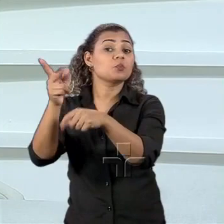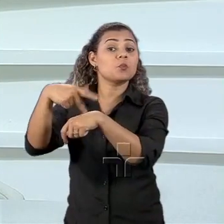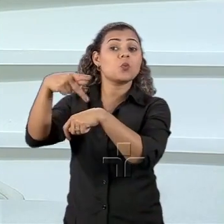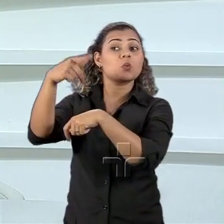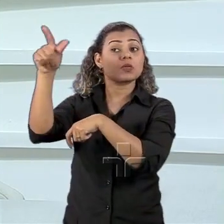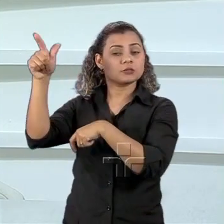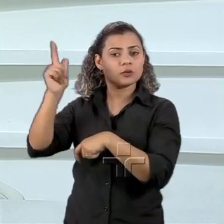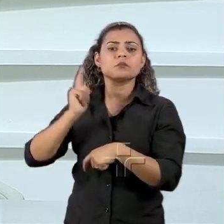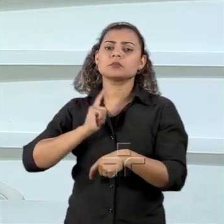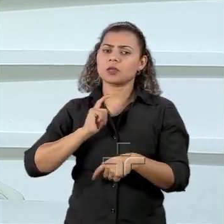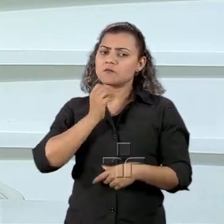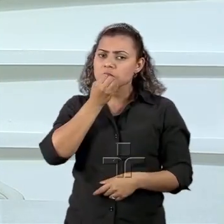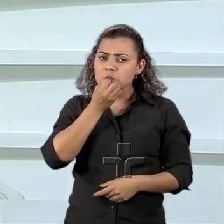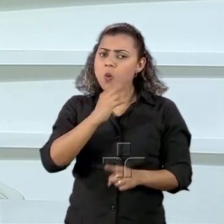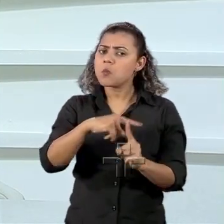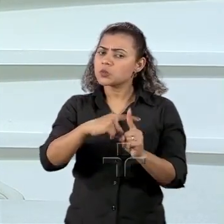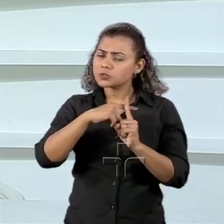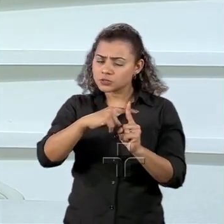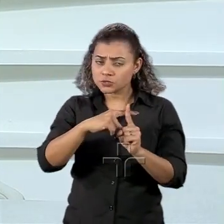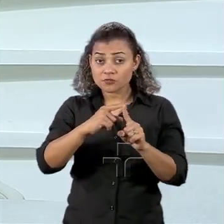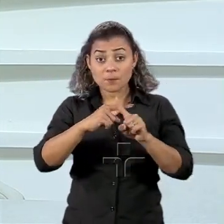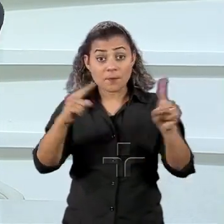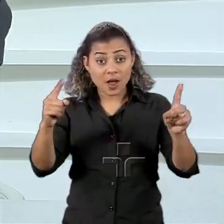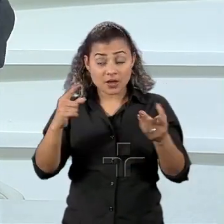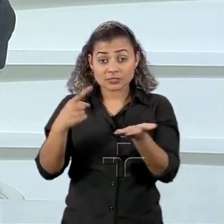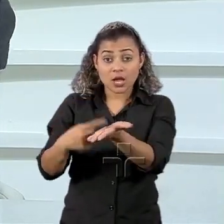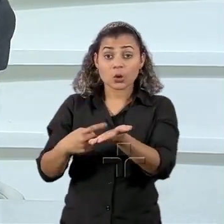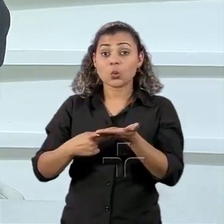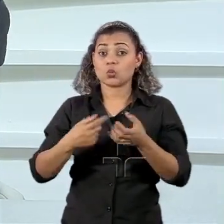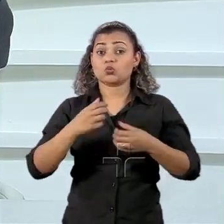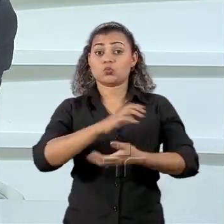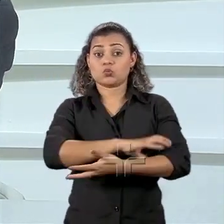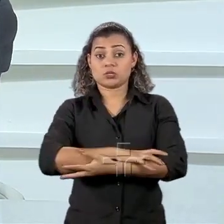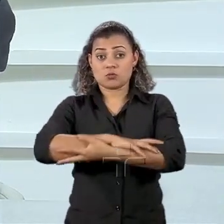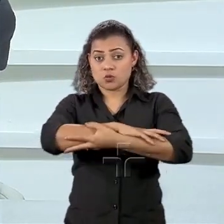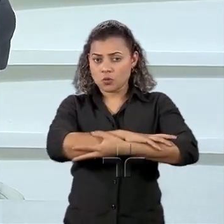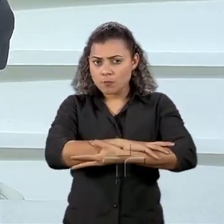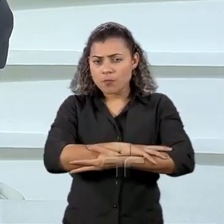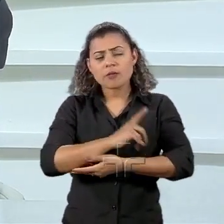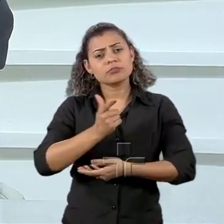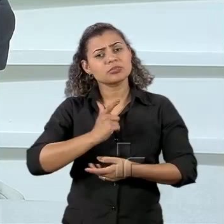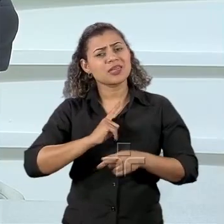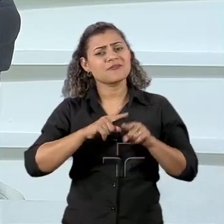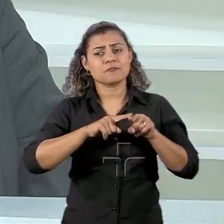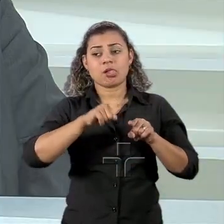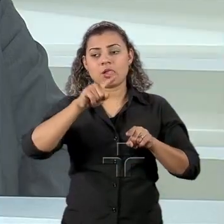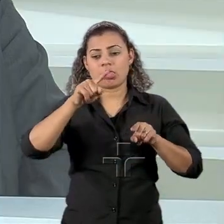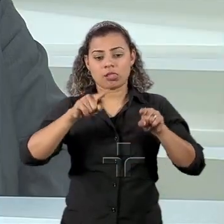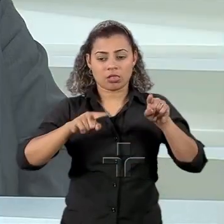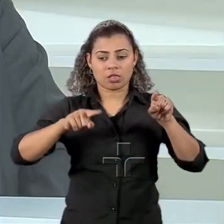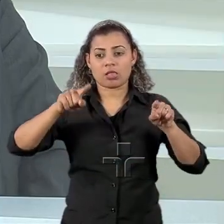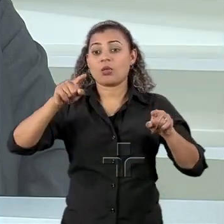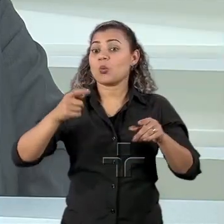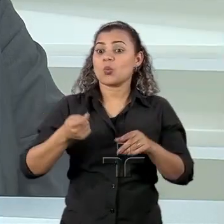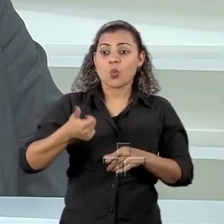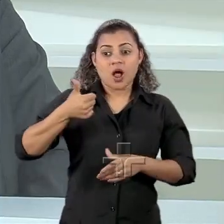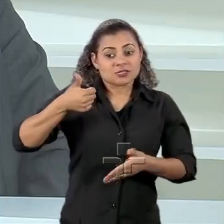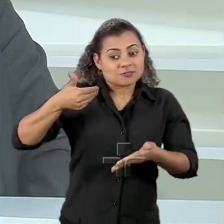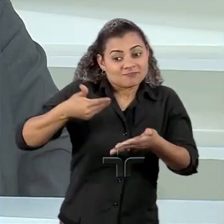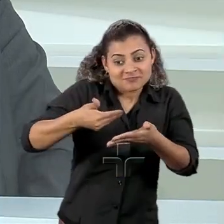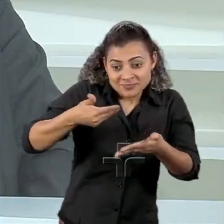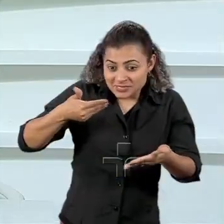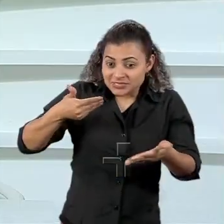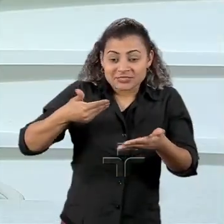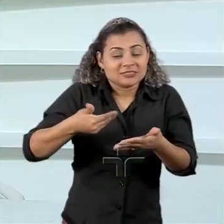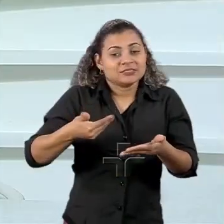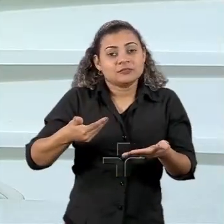várias áreas. Essa é uma coisa. O acordo com a União Europeia, ele passou por vários momentos que ele estava quase perto e depois... Quando